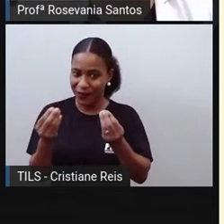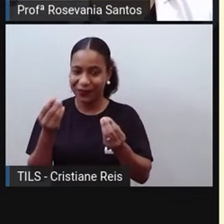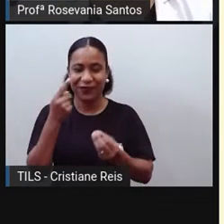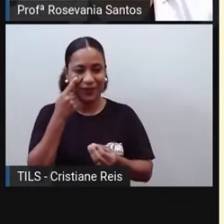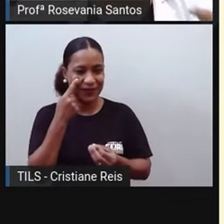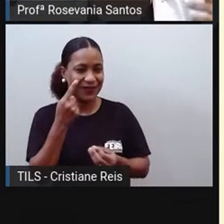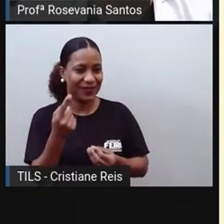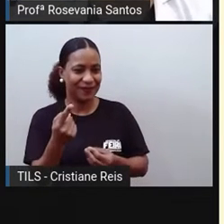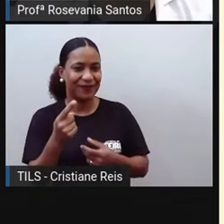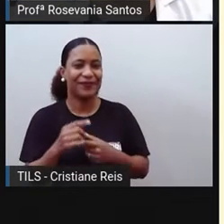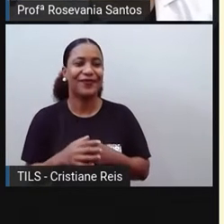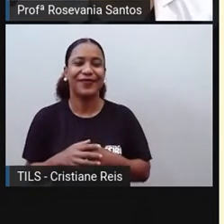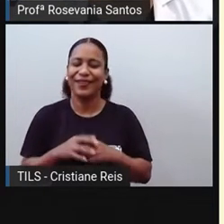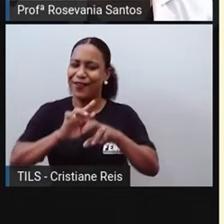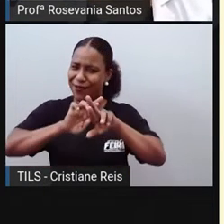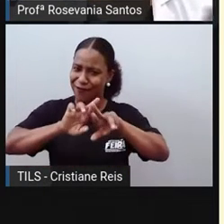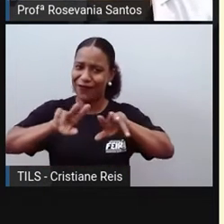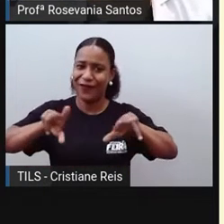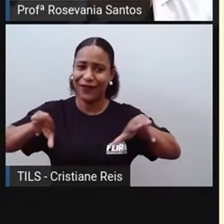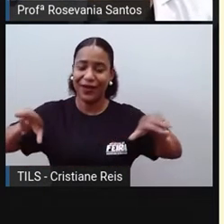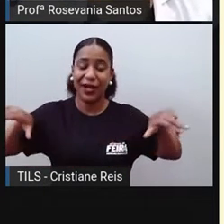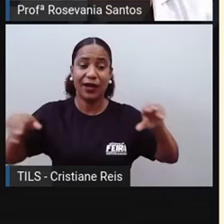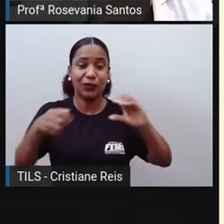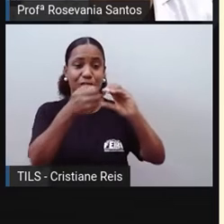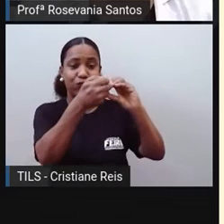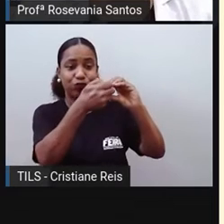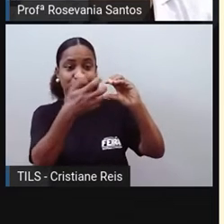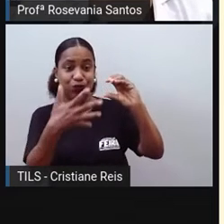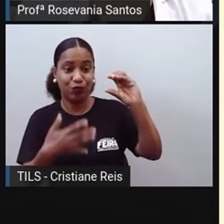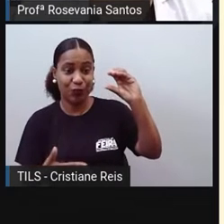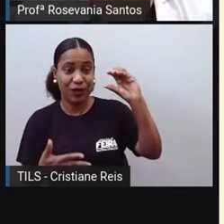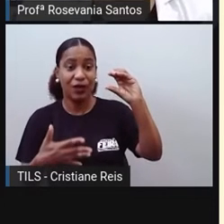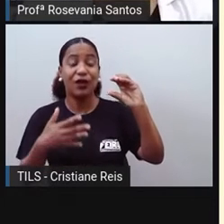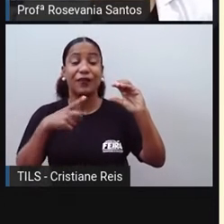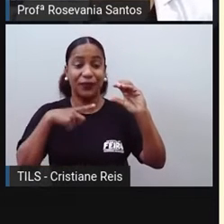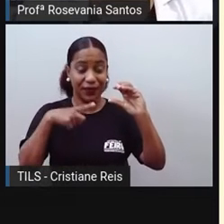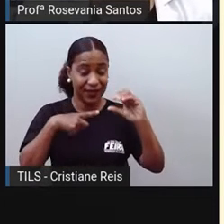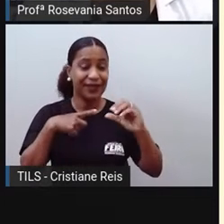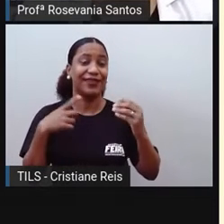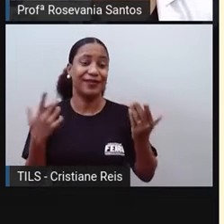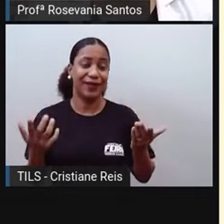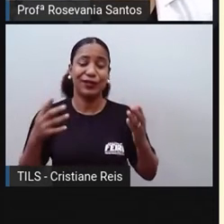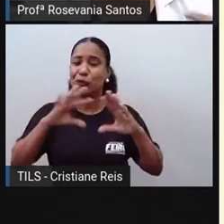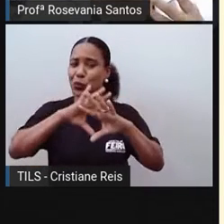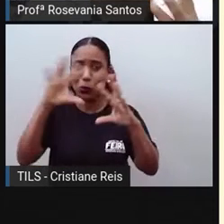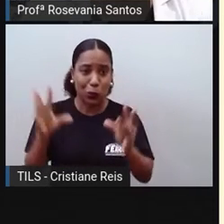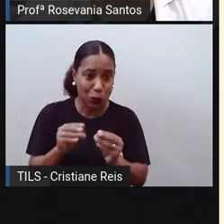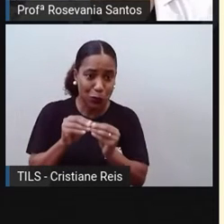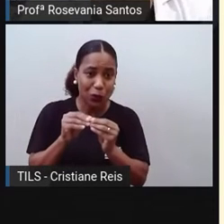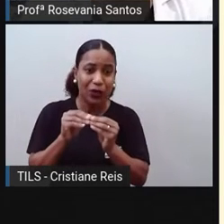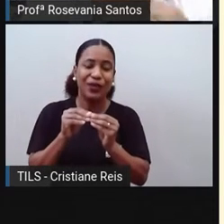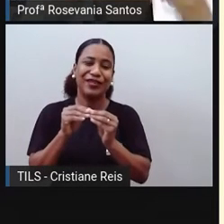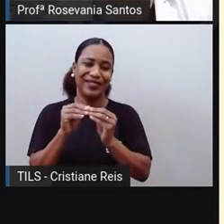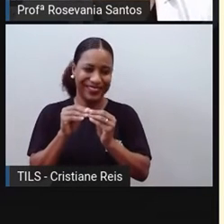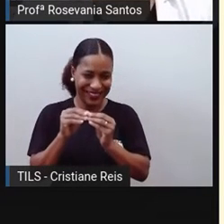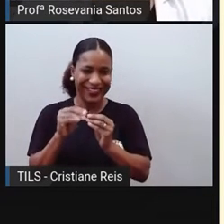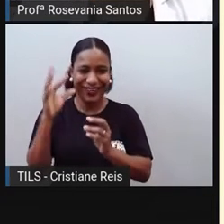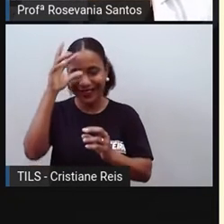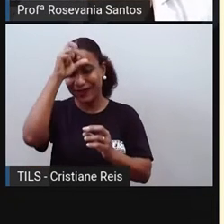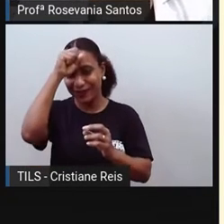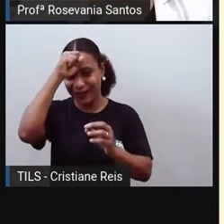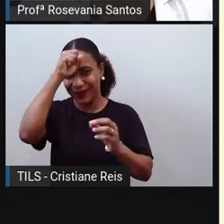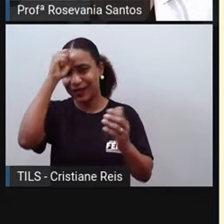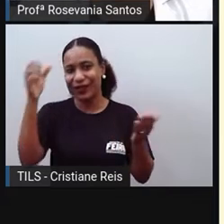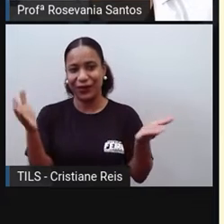É claro que são muitos aspectos e nós não vamos, numa aula só, poder fechar tudo isso. Mas vamos, de modo geral, dar aí uma